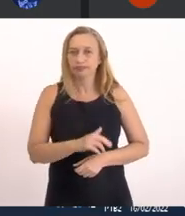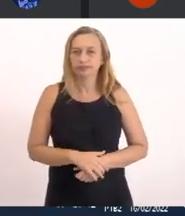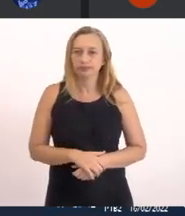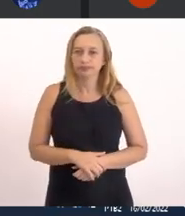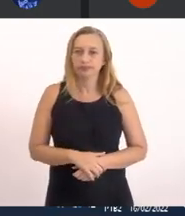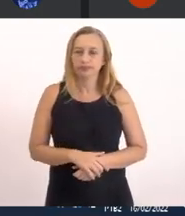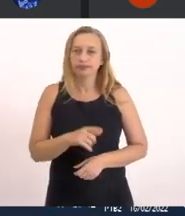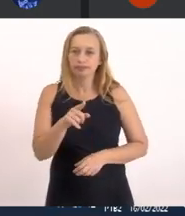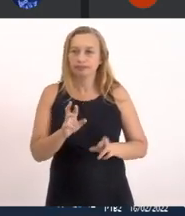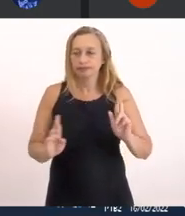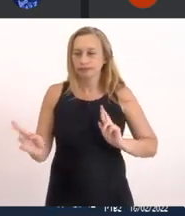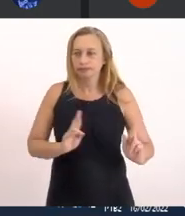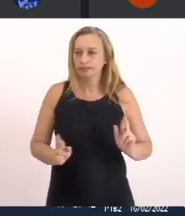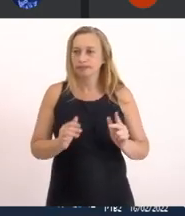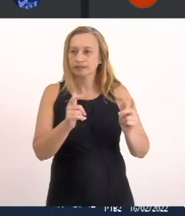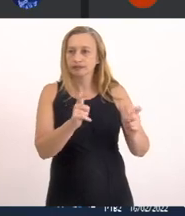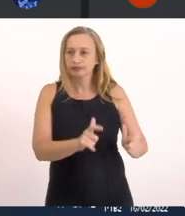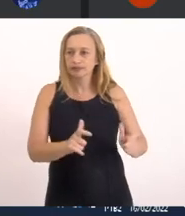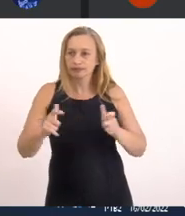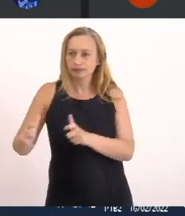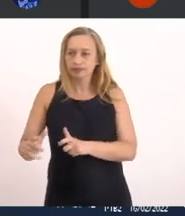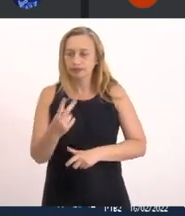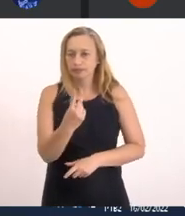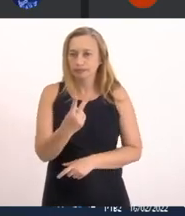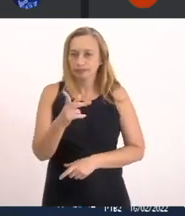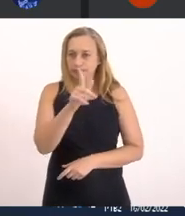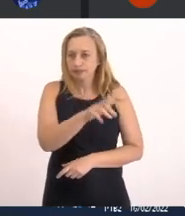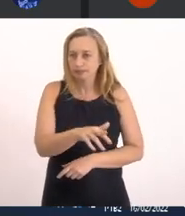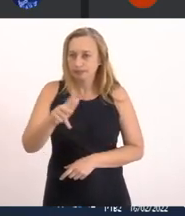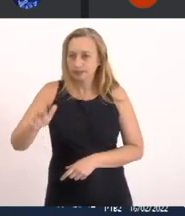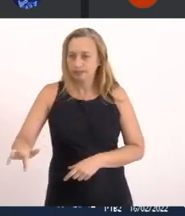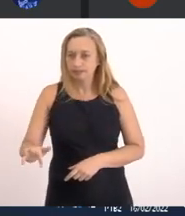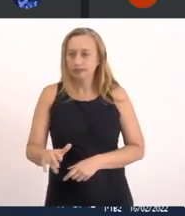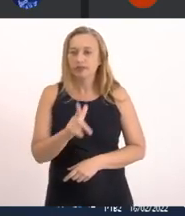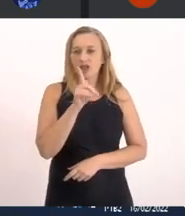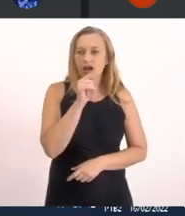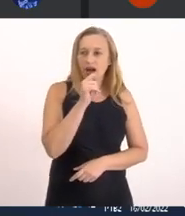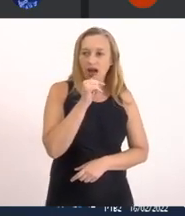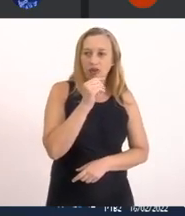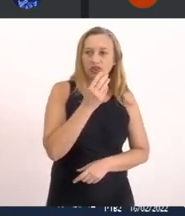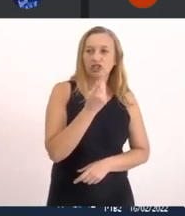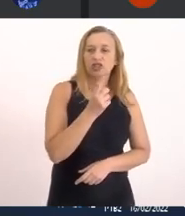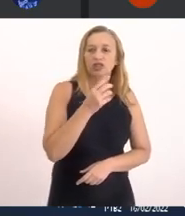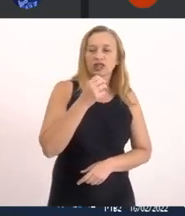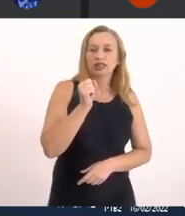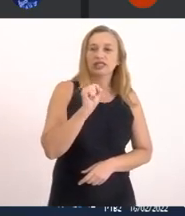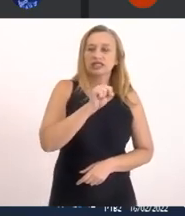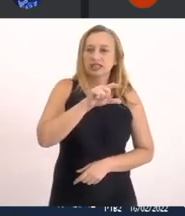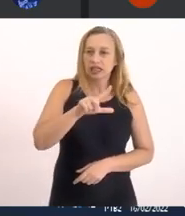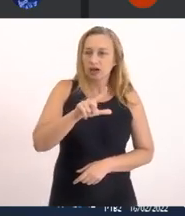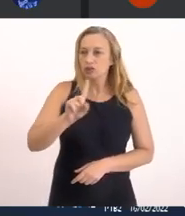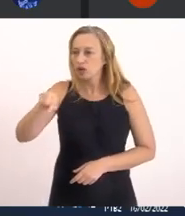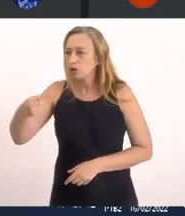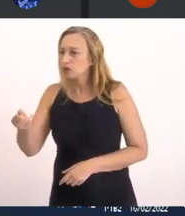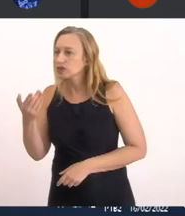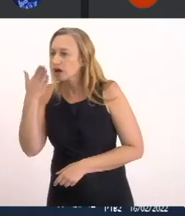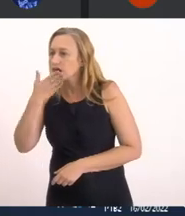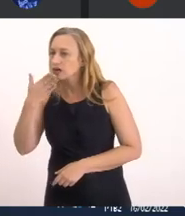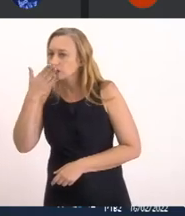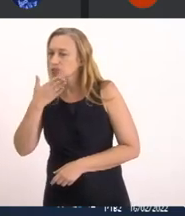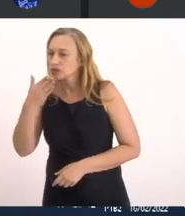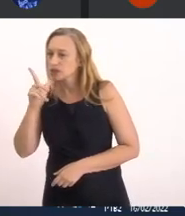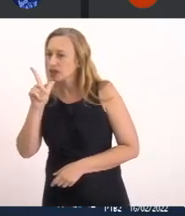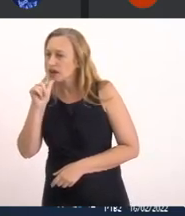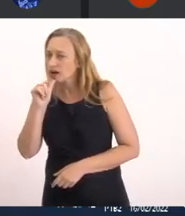Relacionar Dois ambientes Diferentes Com uma biota De água salgada E outra De água doce Concluo Por favor Doutor Gilmar Ali